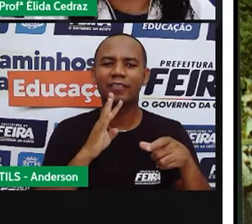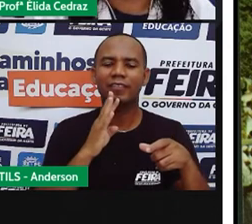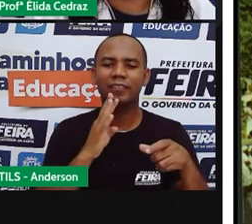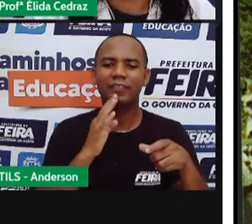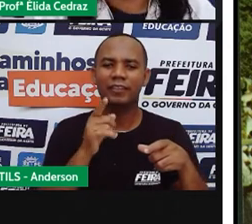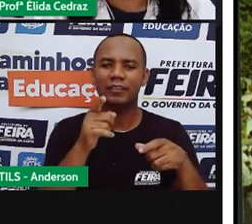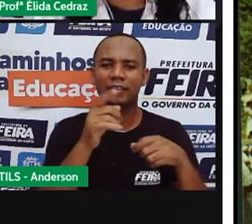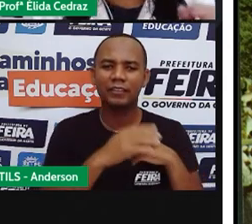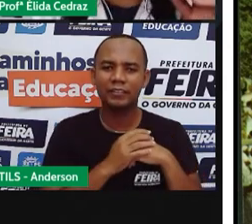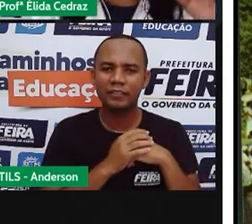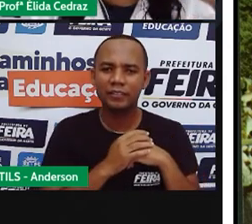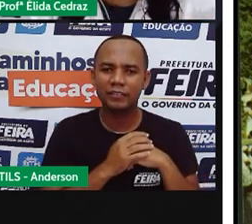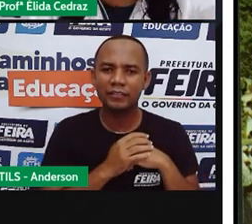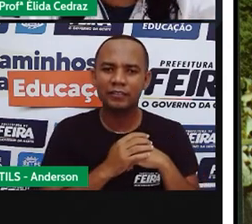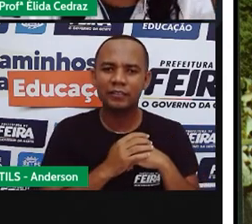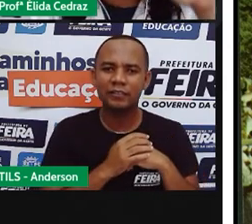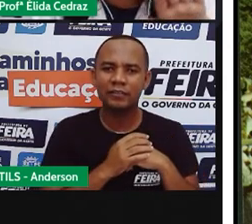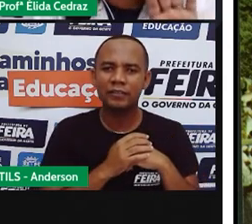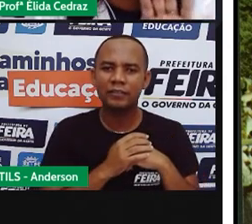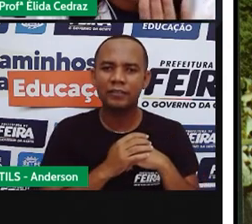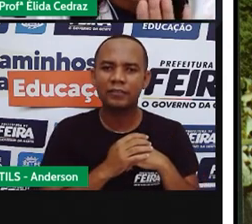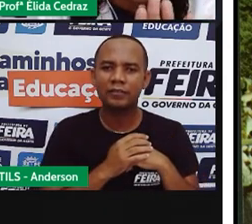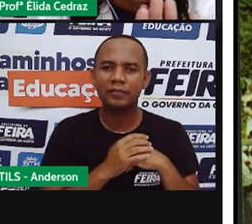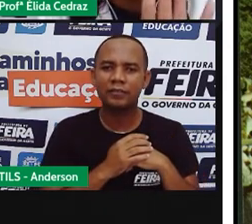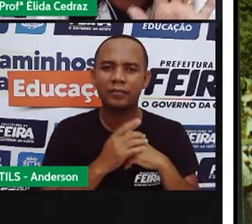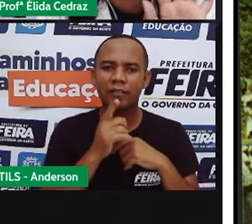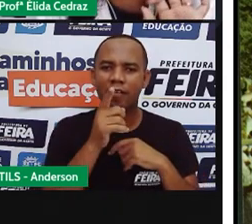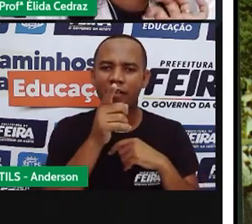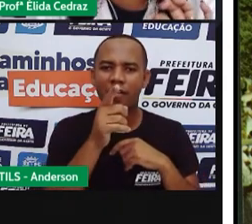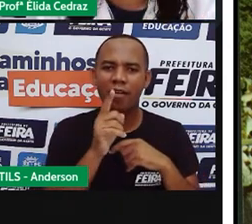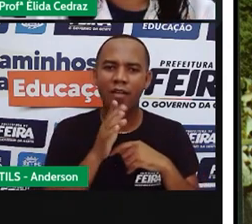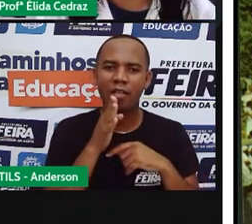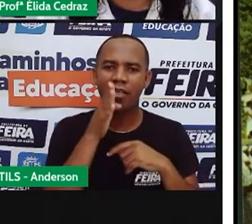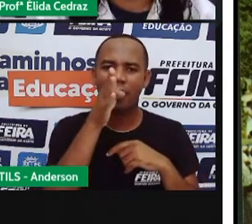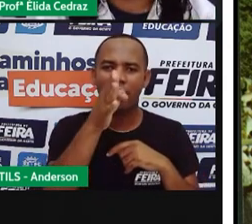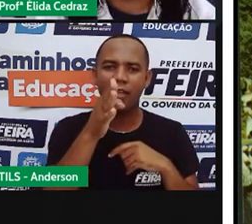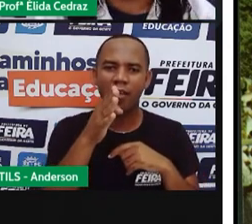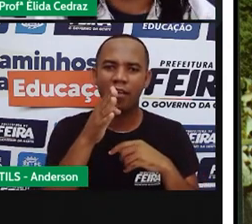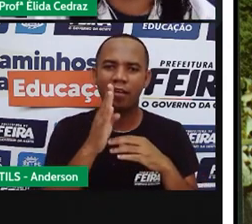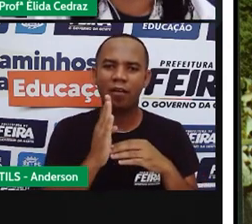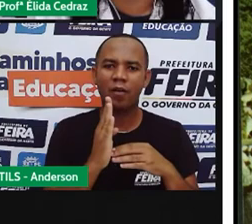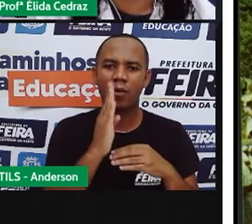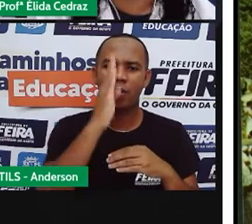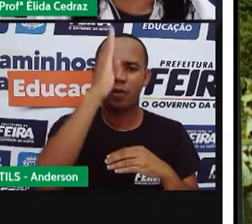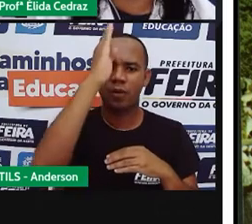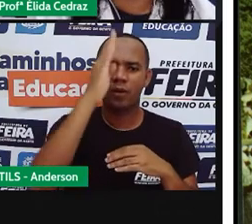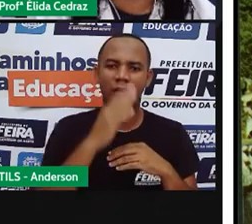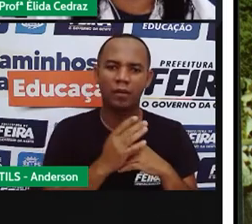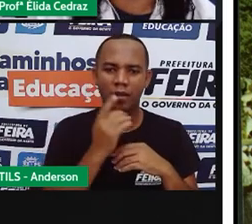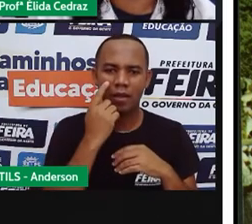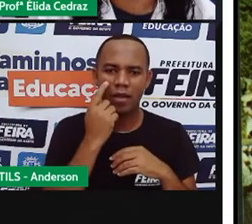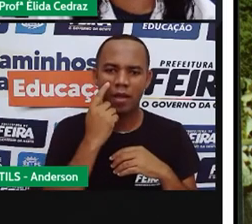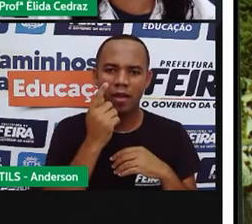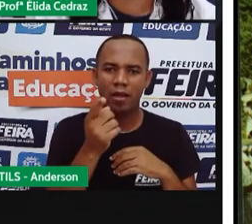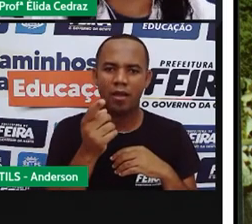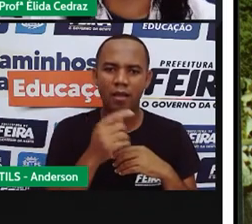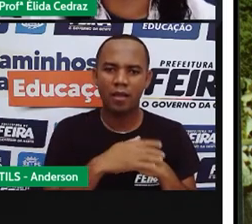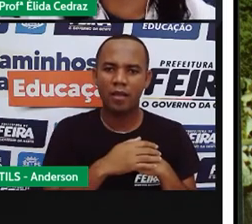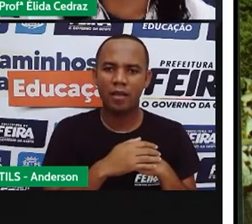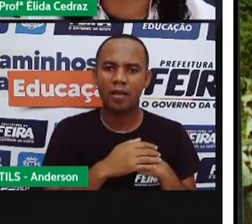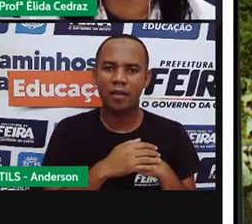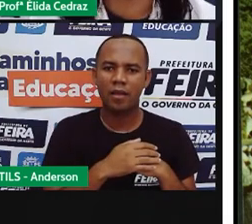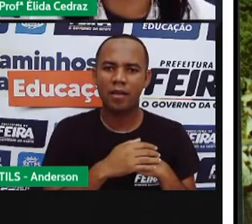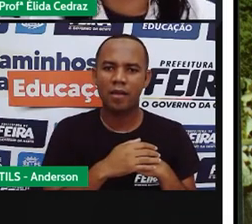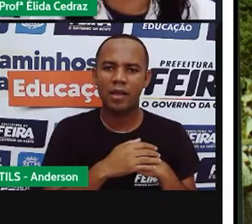Aquele prédio que tem uma torre bem alta lá na frente é o Pucca. Olha só. Essa aí